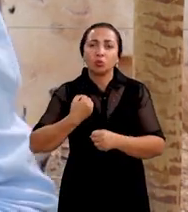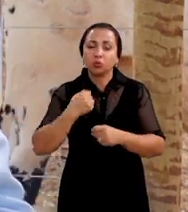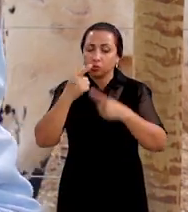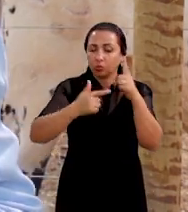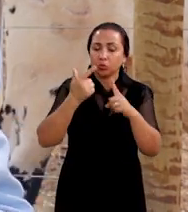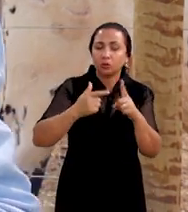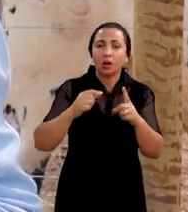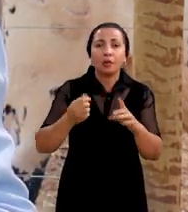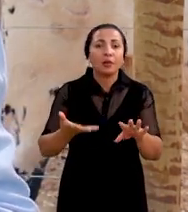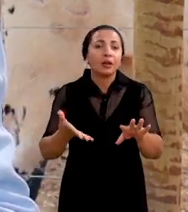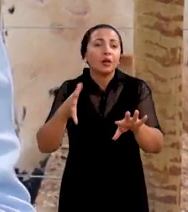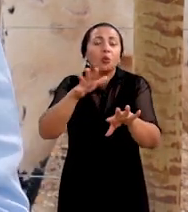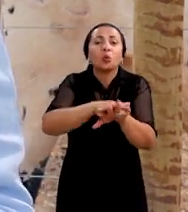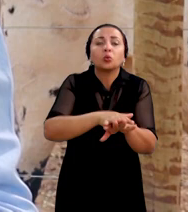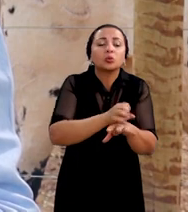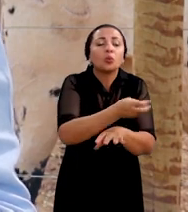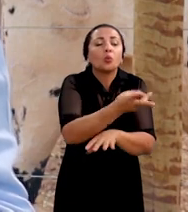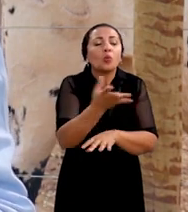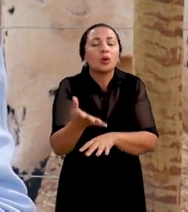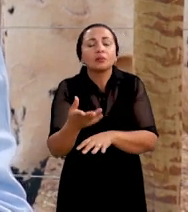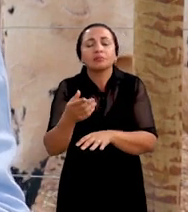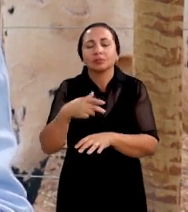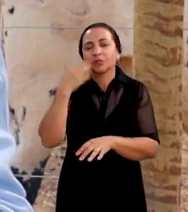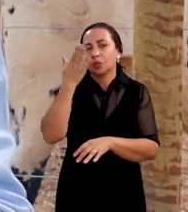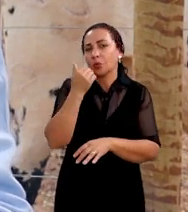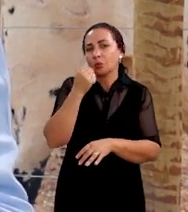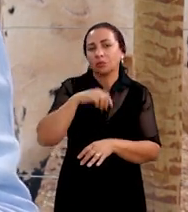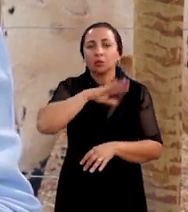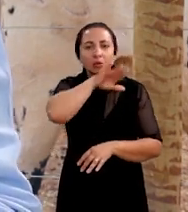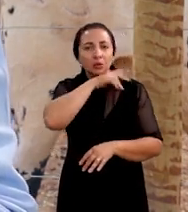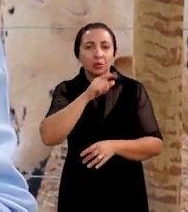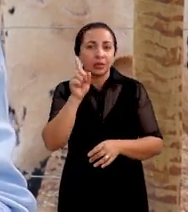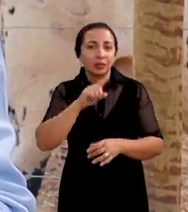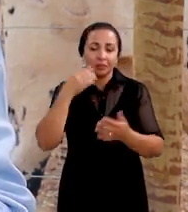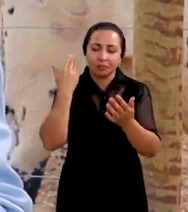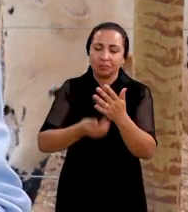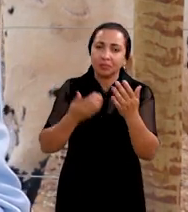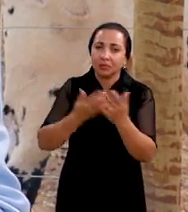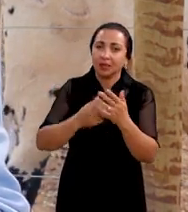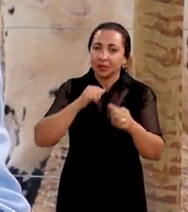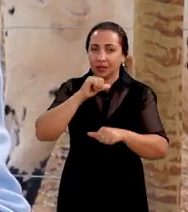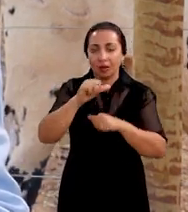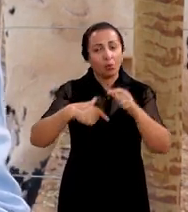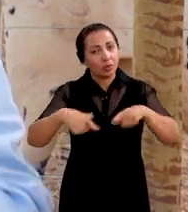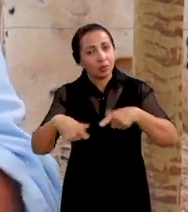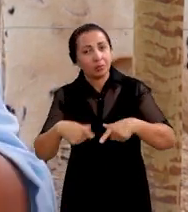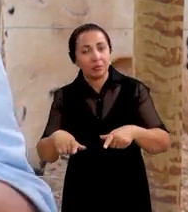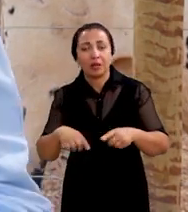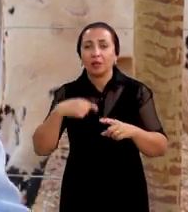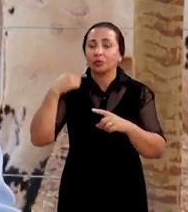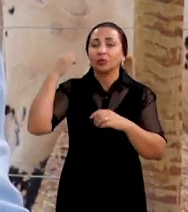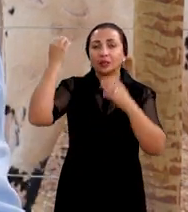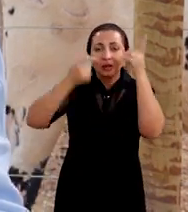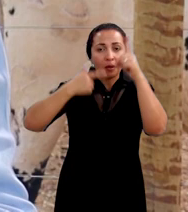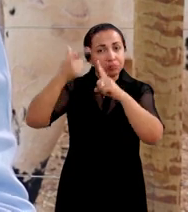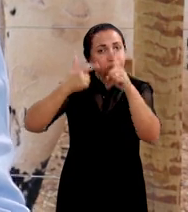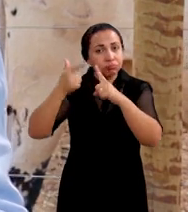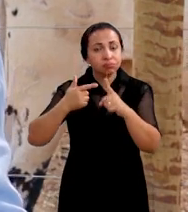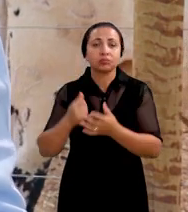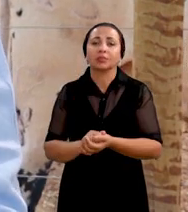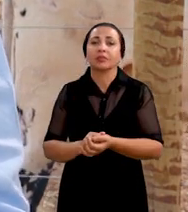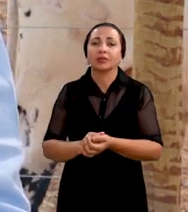nível de inclusão que ele vai colocar na dieta dos animais de uma forma que não prejudique nem o desempenho e nem a produção